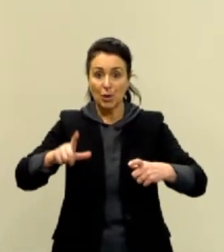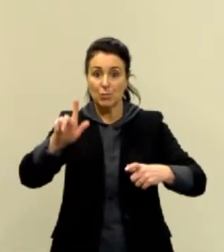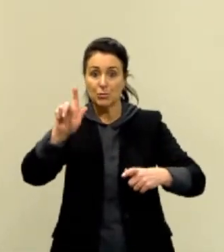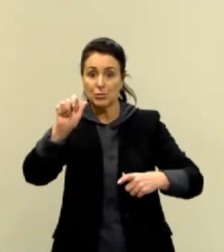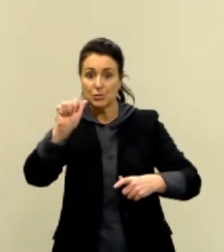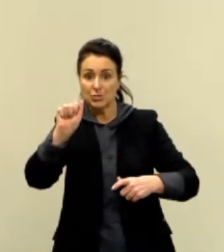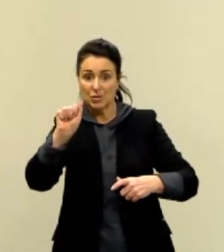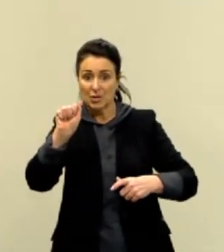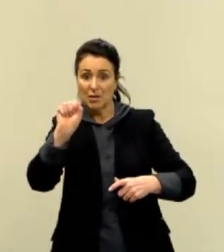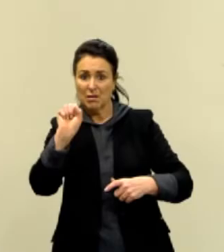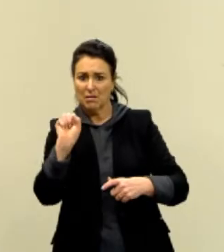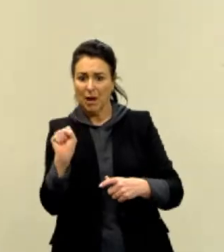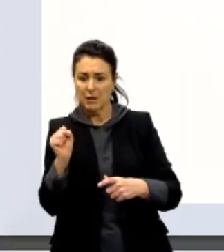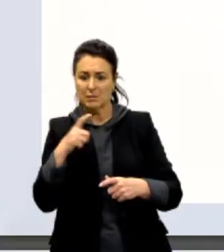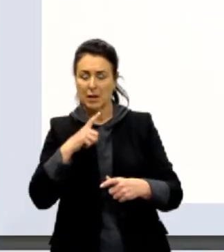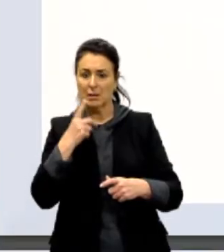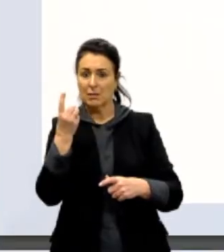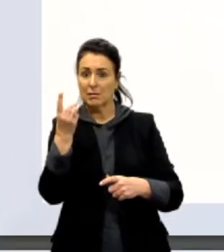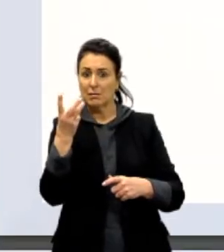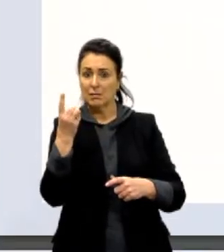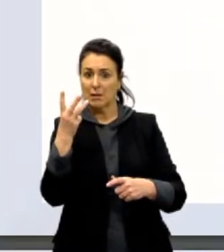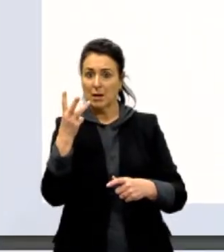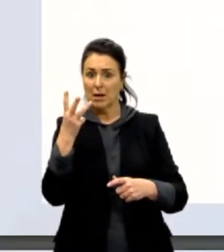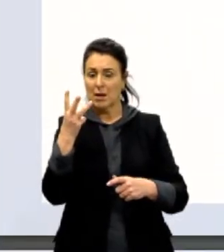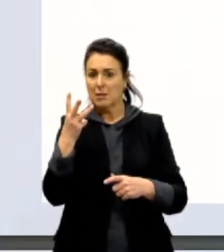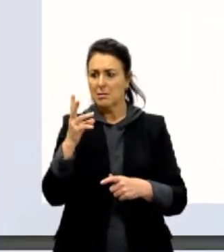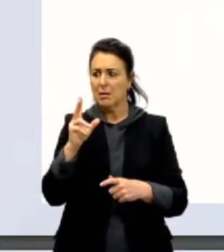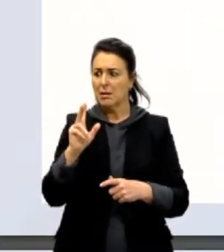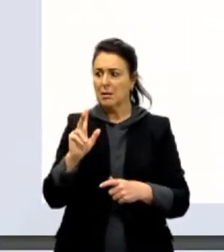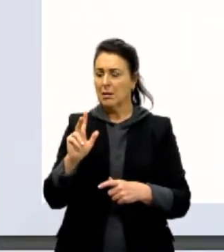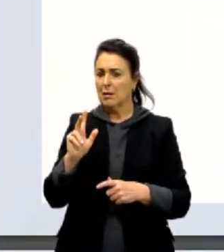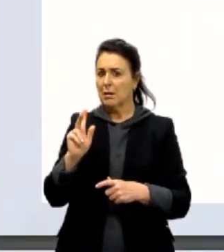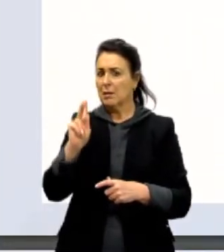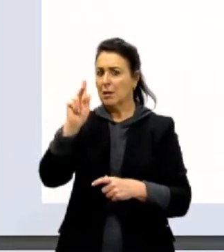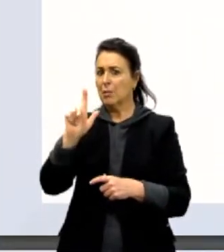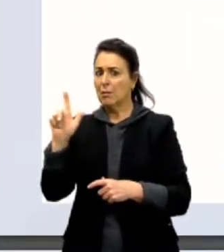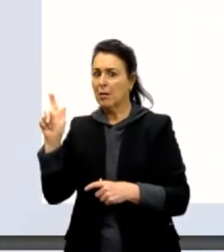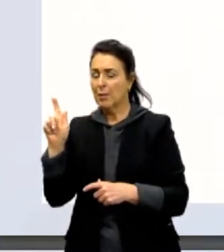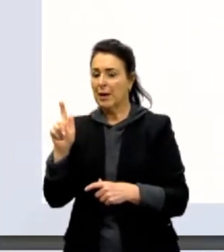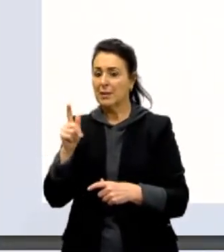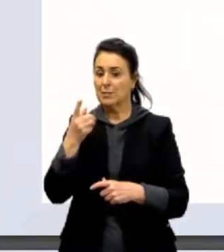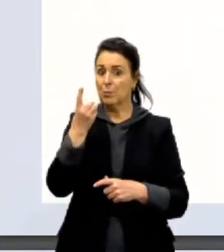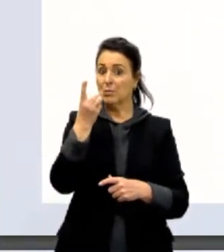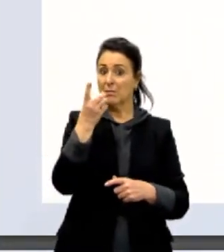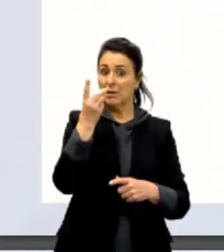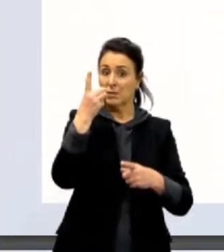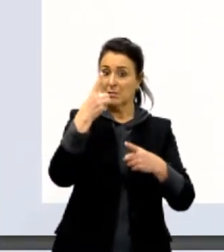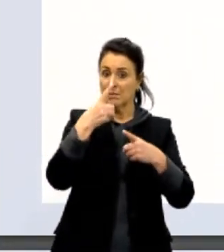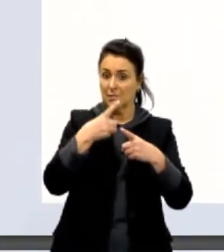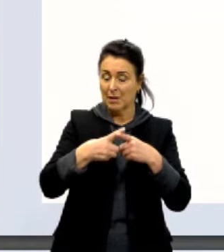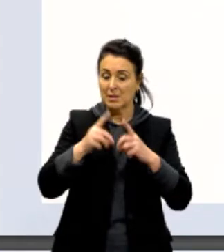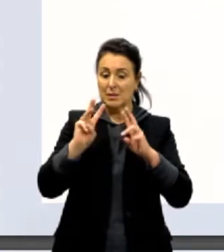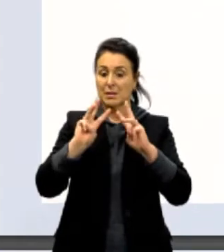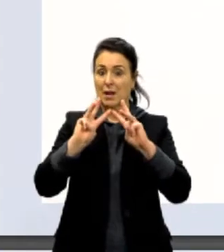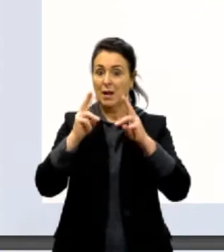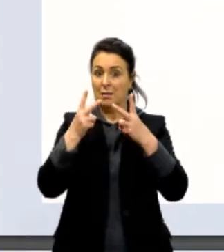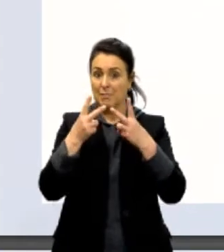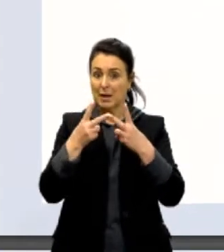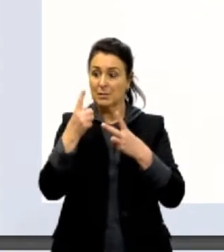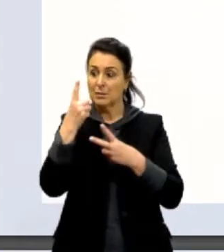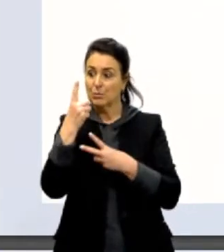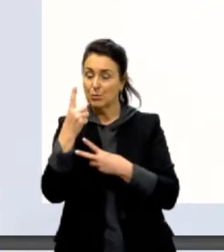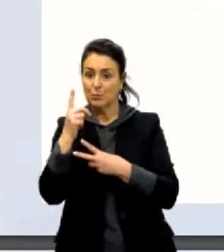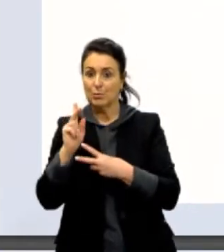significa que ele tem uma massa equivalente a 13 vezes a massa de um quilograma. E essa massa é conhecida, um